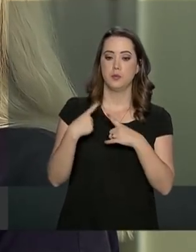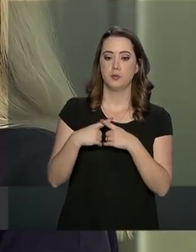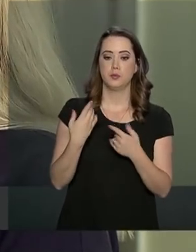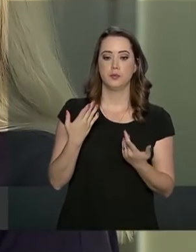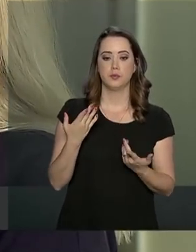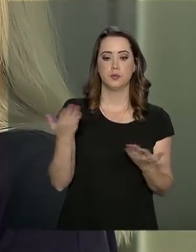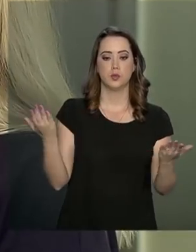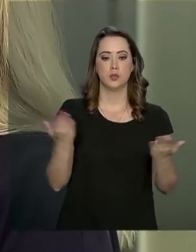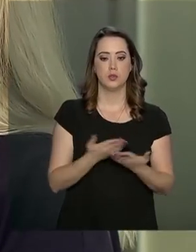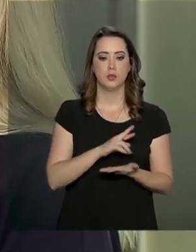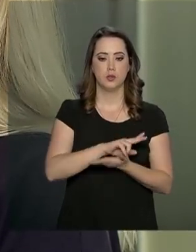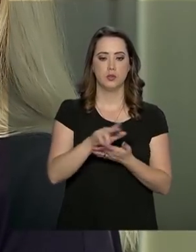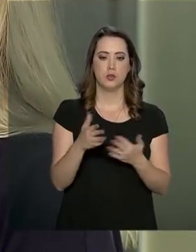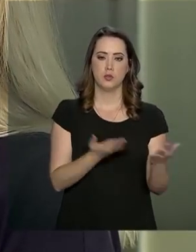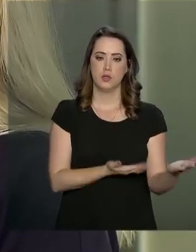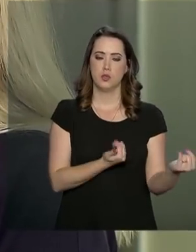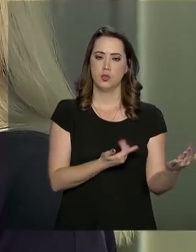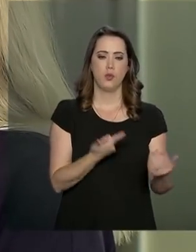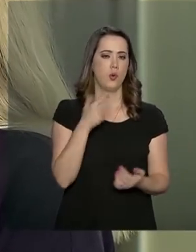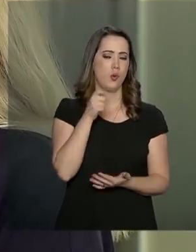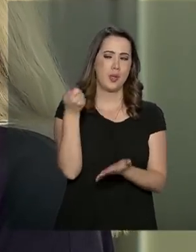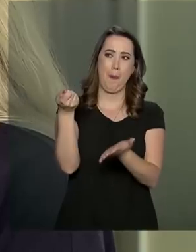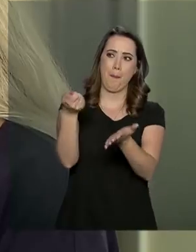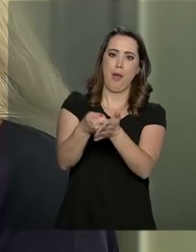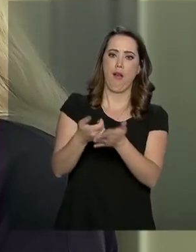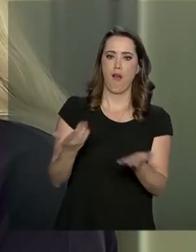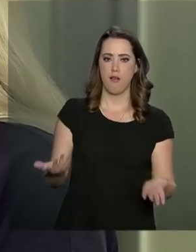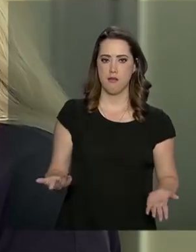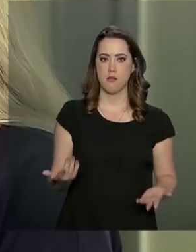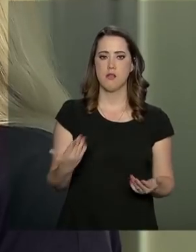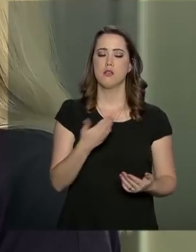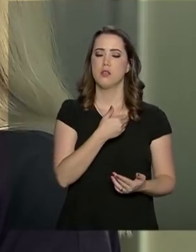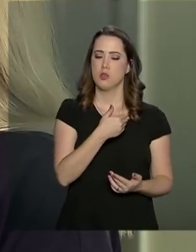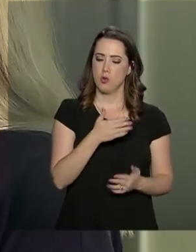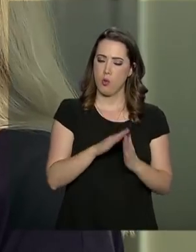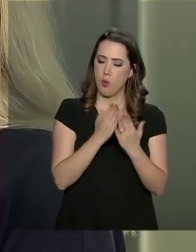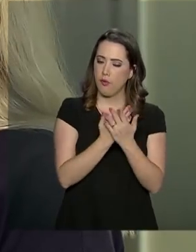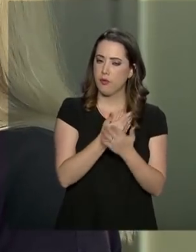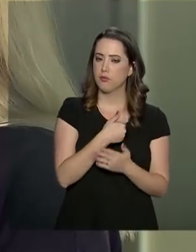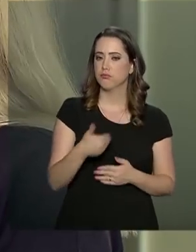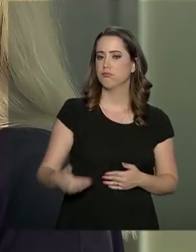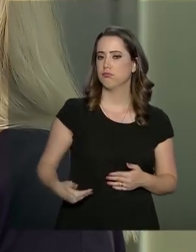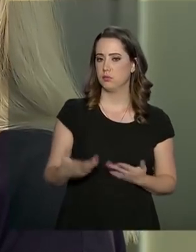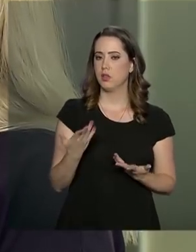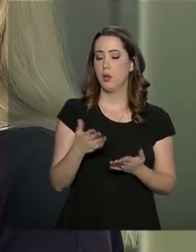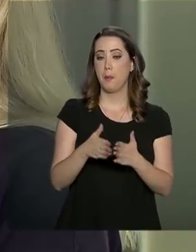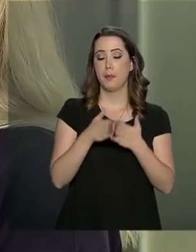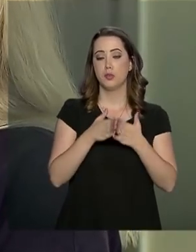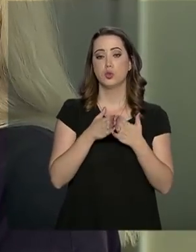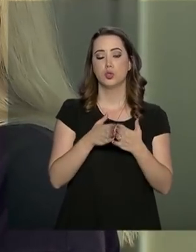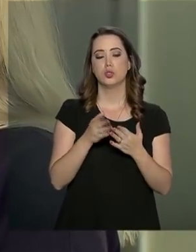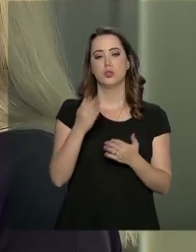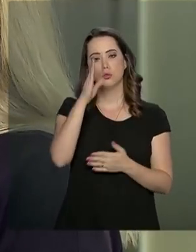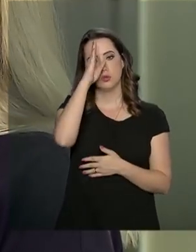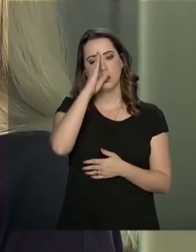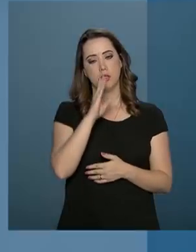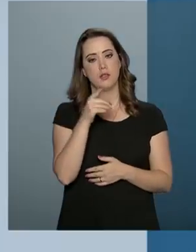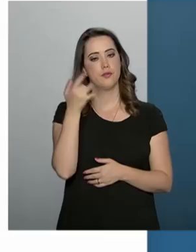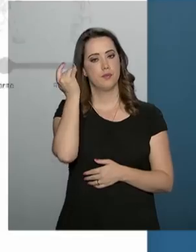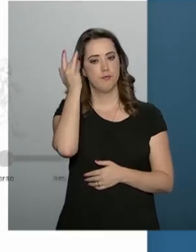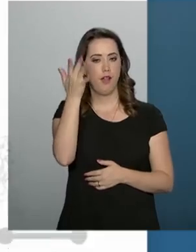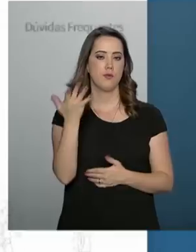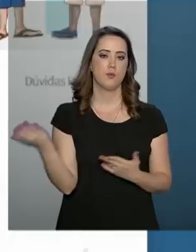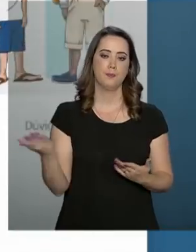Porque hoje em dia são muito jovens que não têm condições de pagar, são de escola pública e tal. E com o pedido de isenção facilita a vida de qualquer aluno.